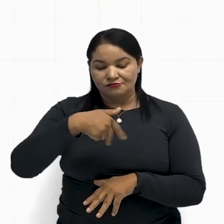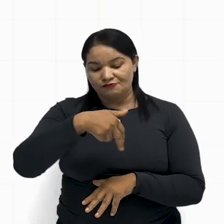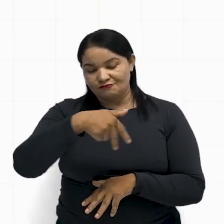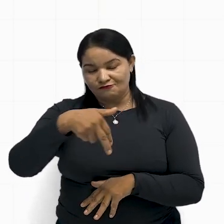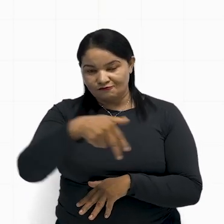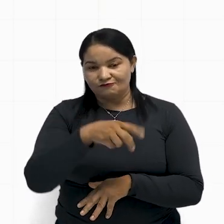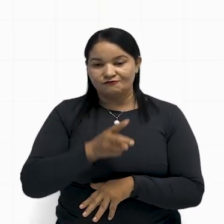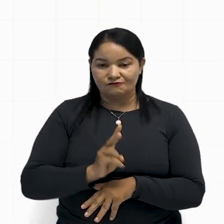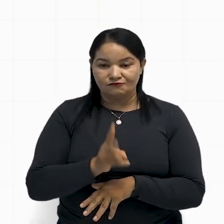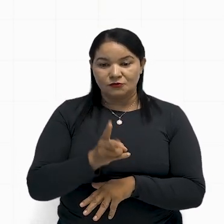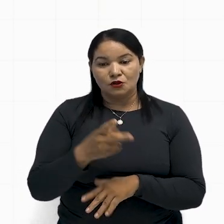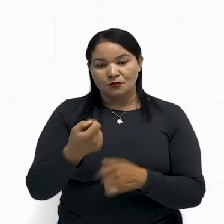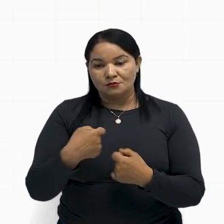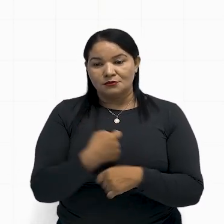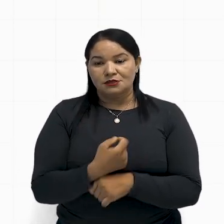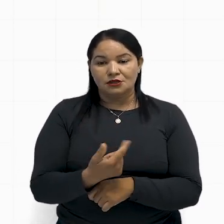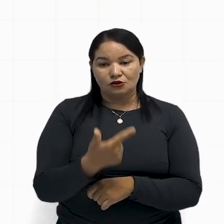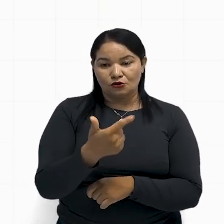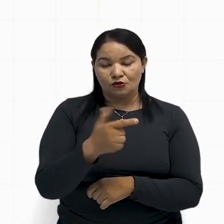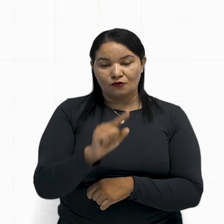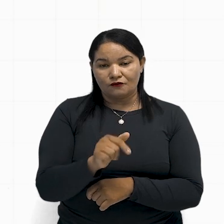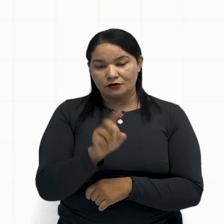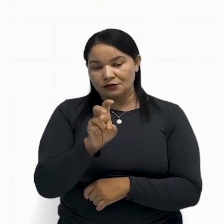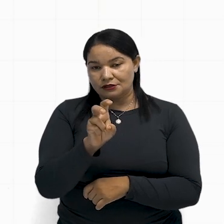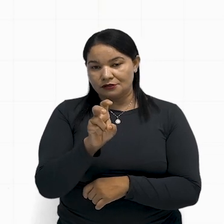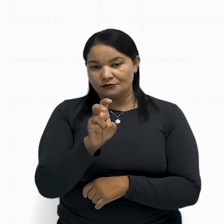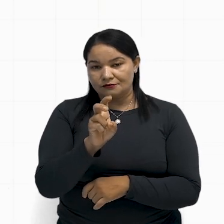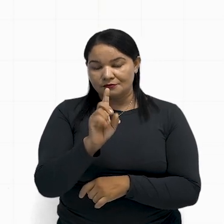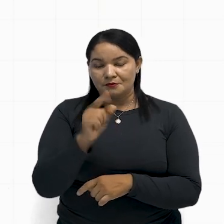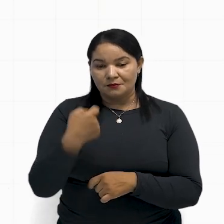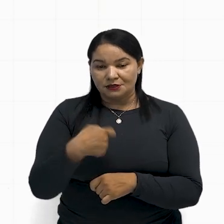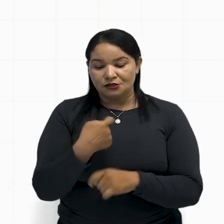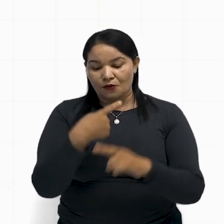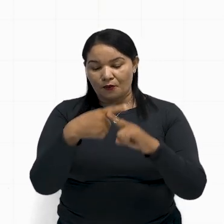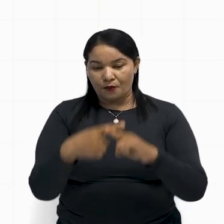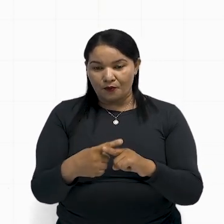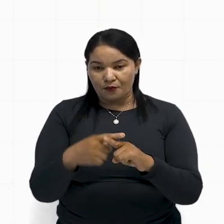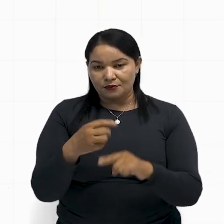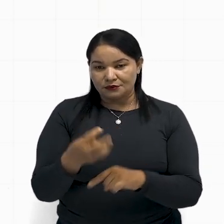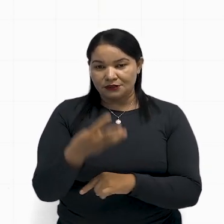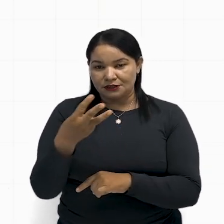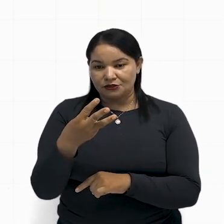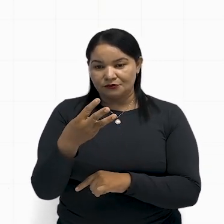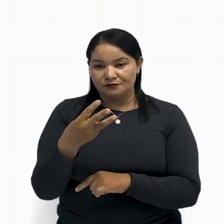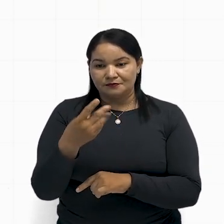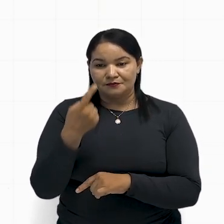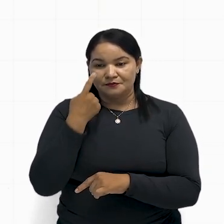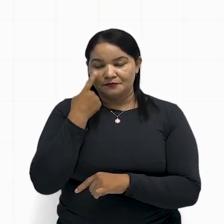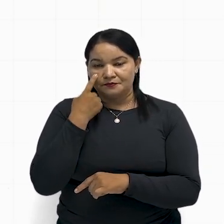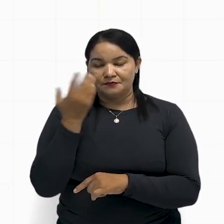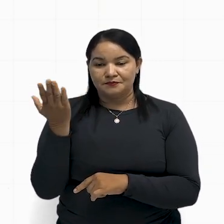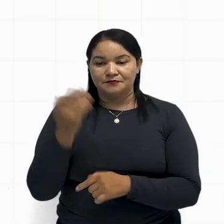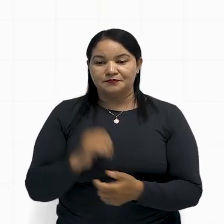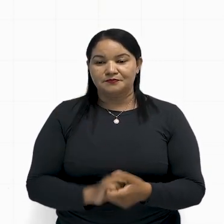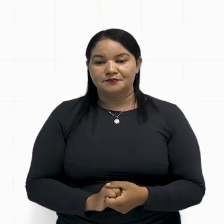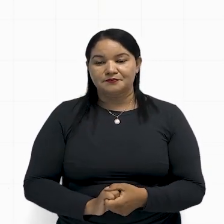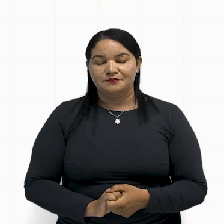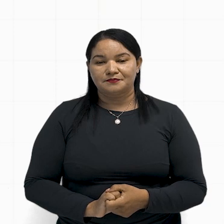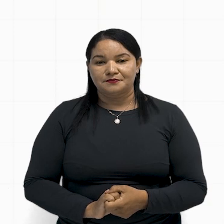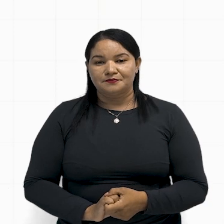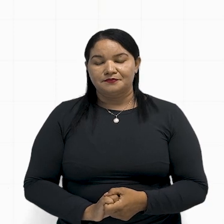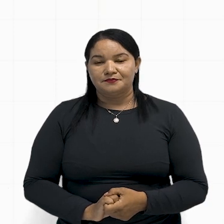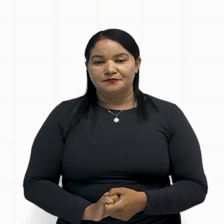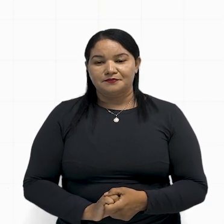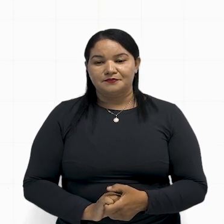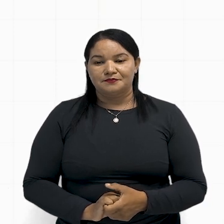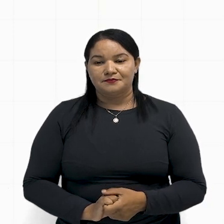esses 12,5 e multiplicar por três, tudo bem? Por quê? Porque 12,5